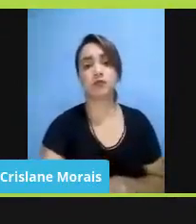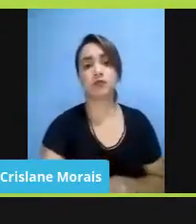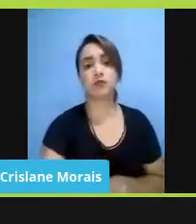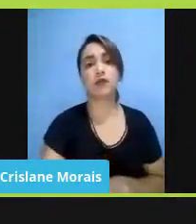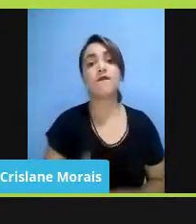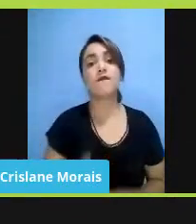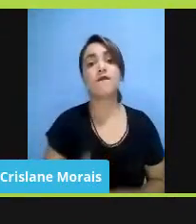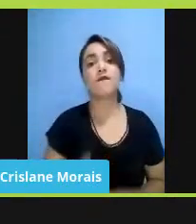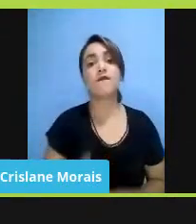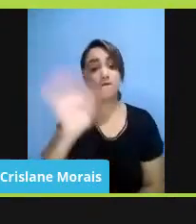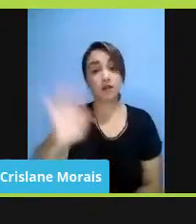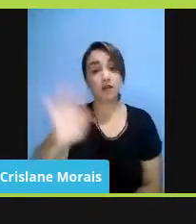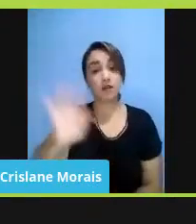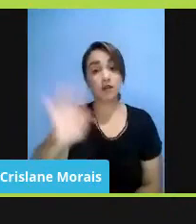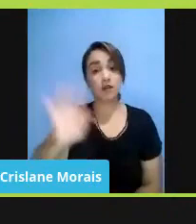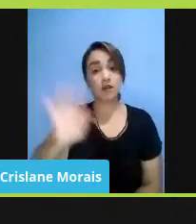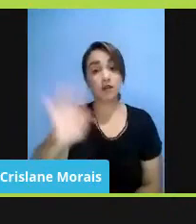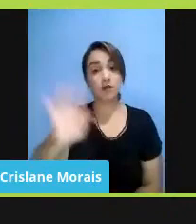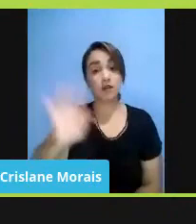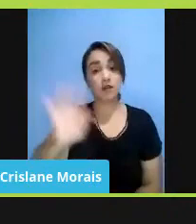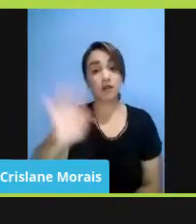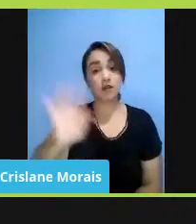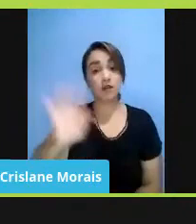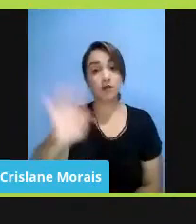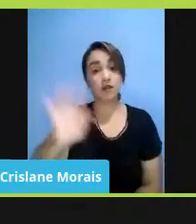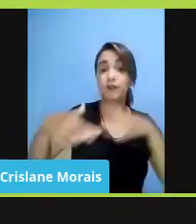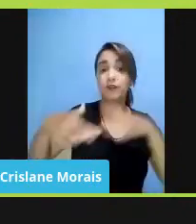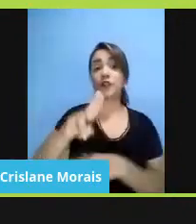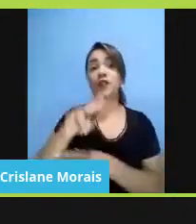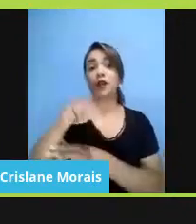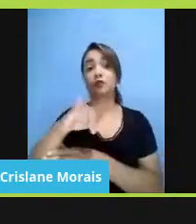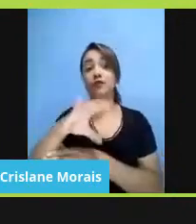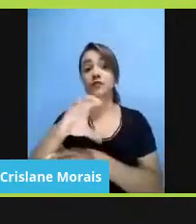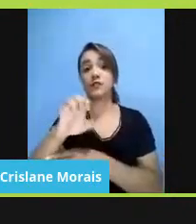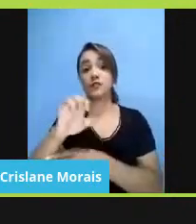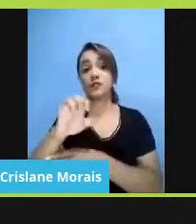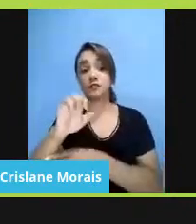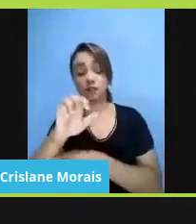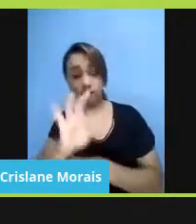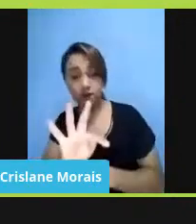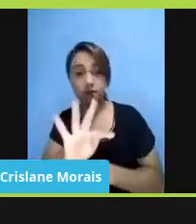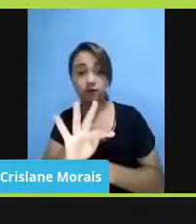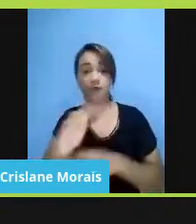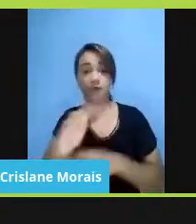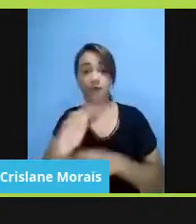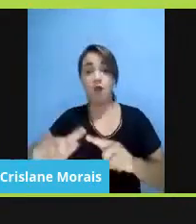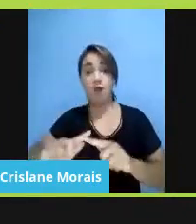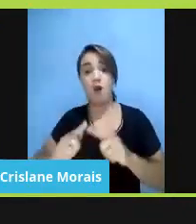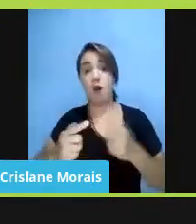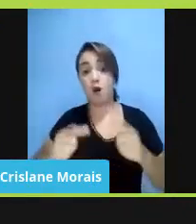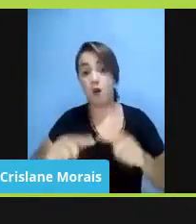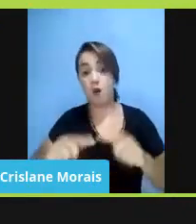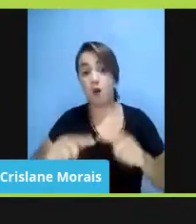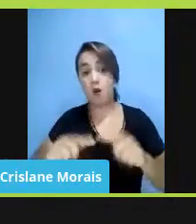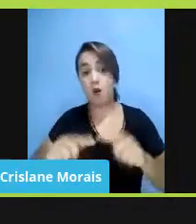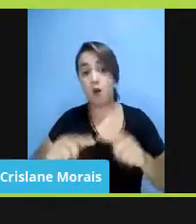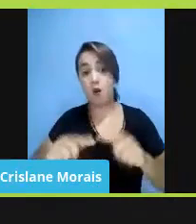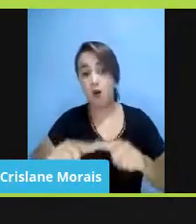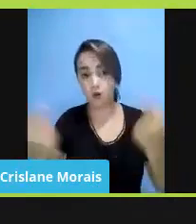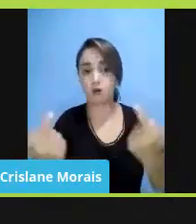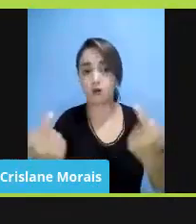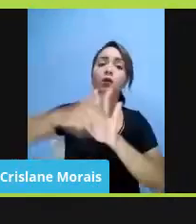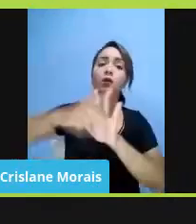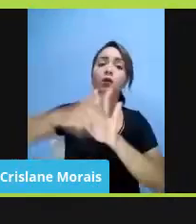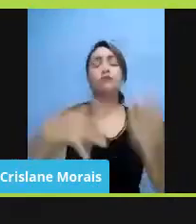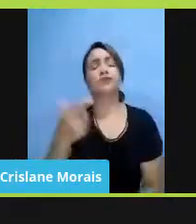manifestações da Unicef, né? Contra o projeto. E, enfim, essa foi outra experiência,